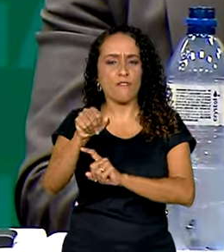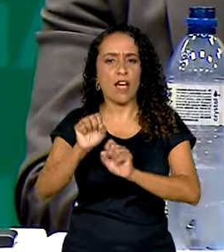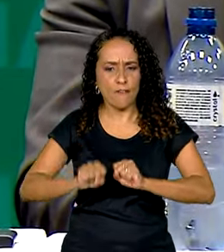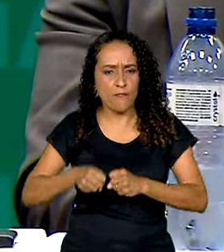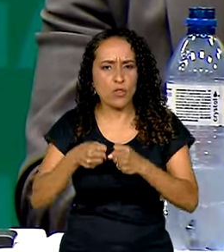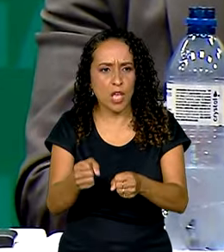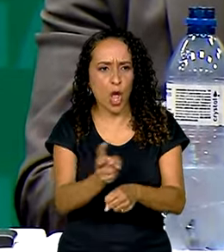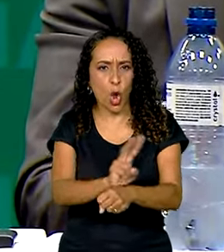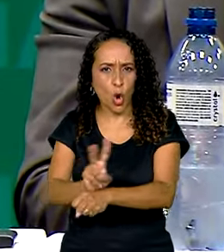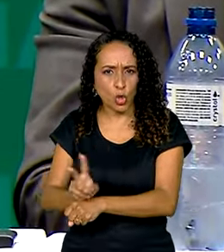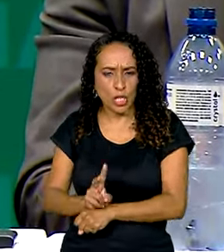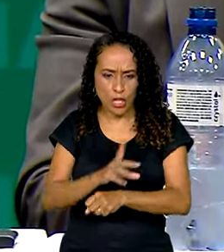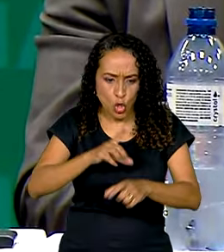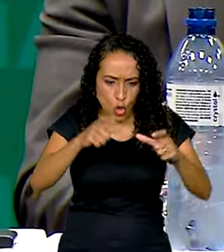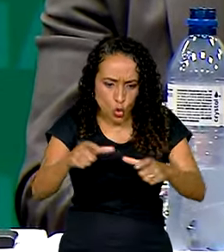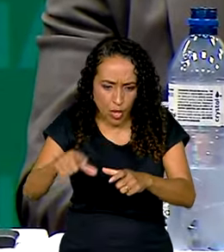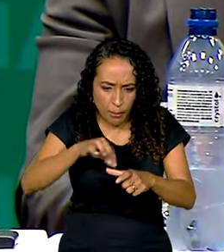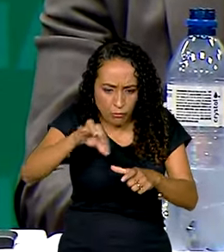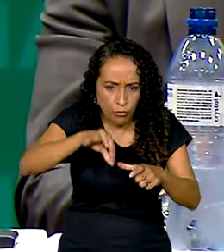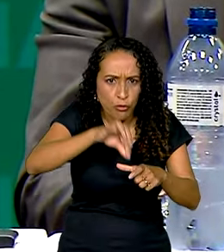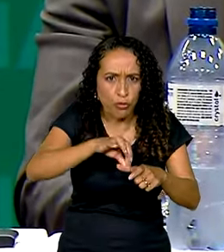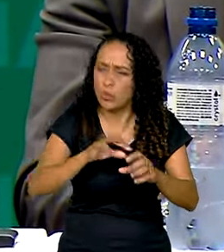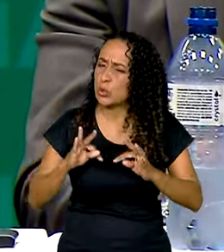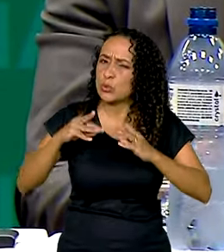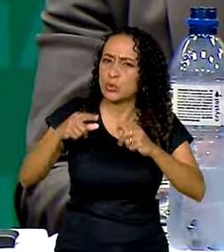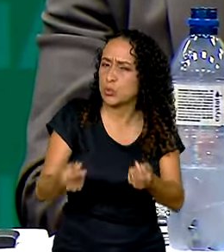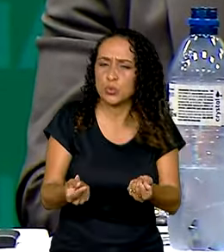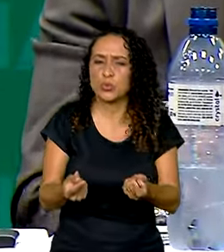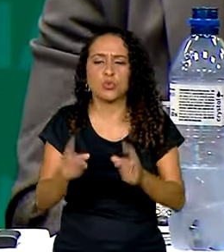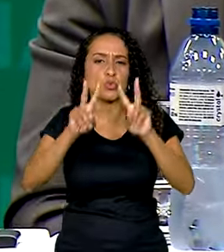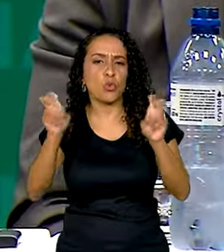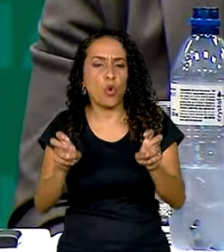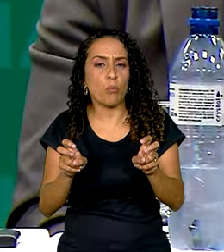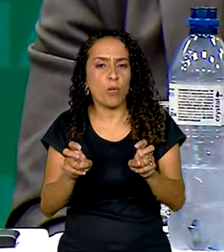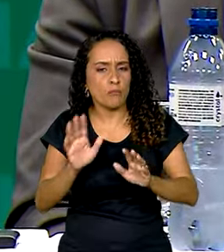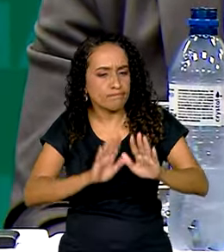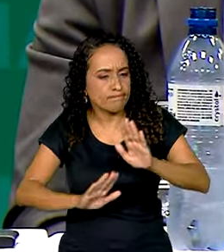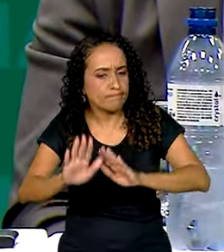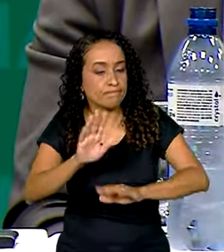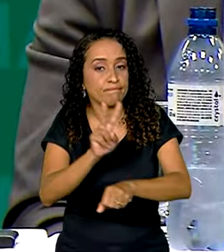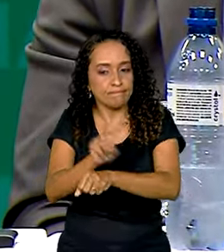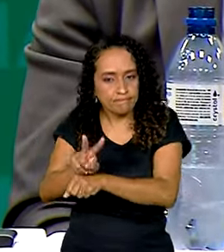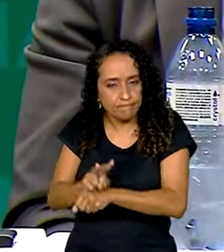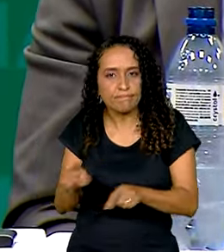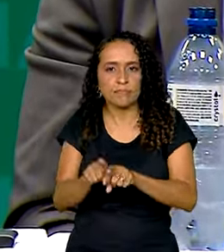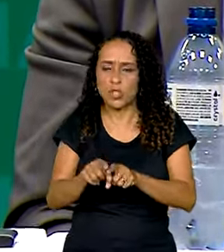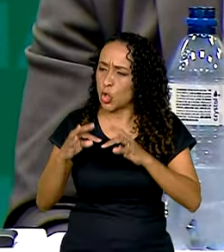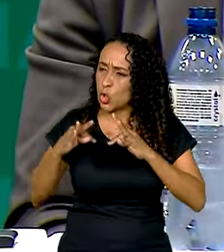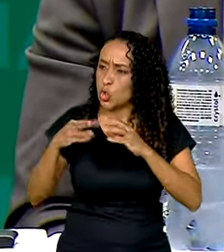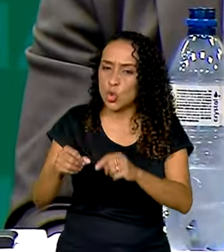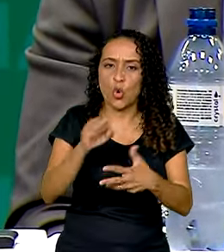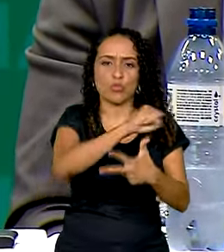focos, toda essa questão de cuidado que envolve todos os